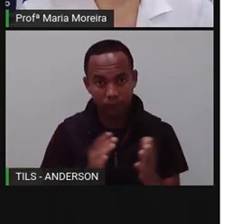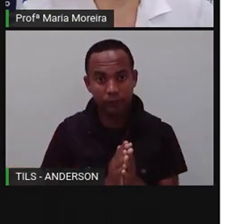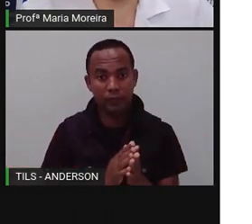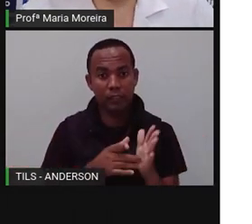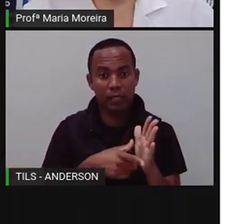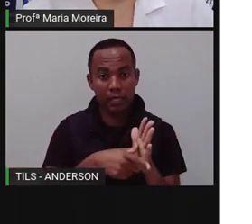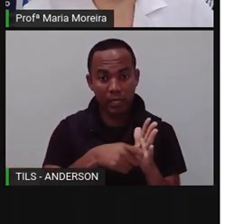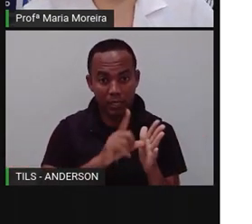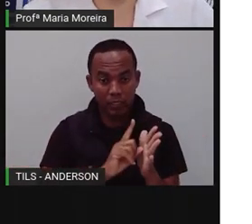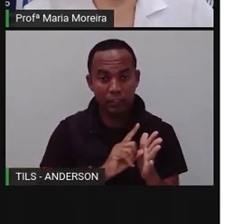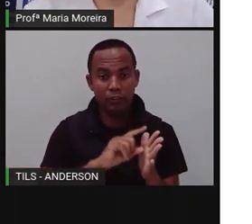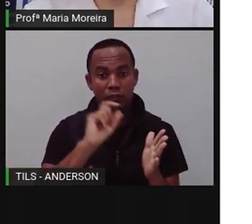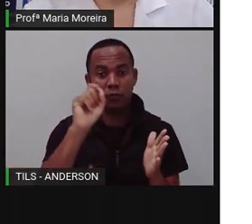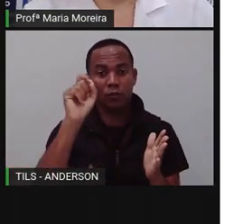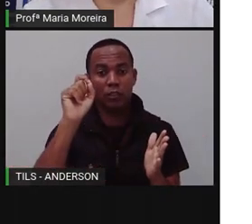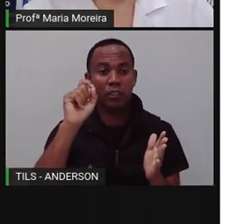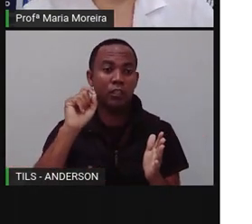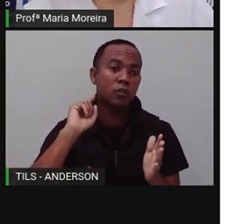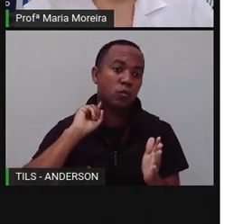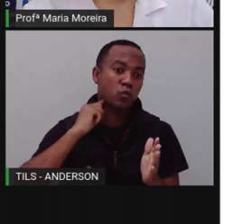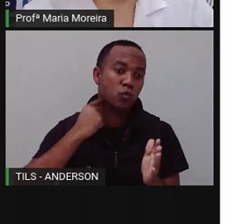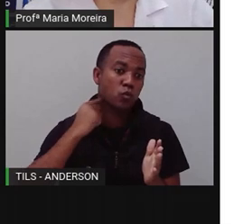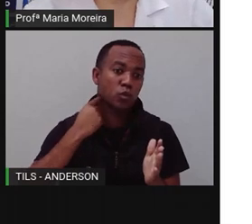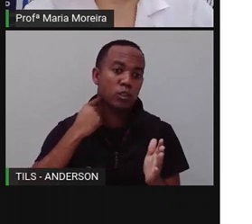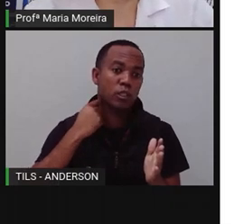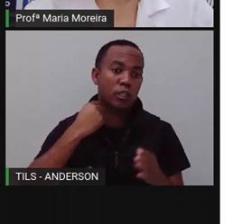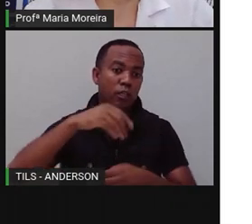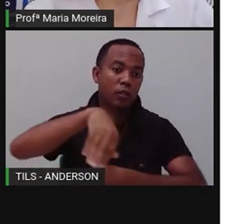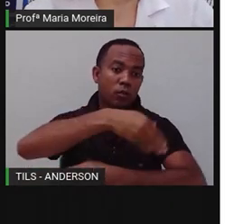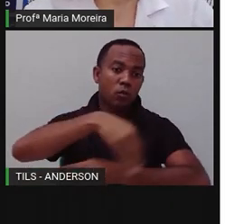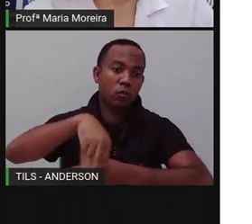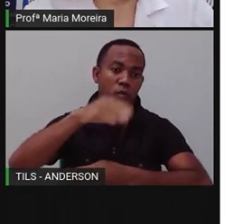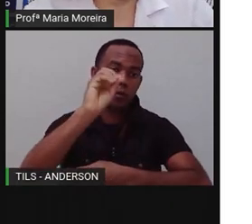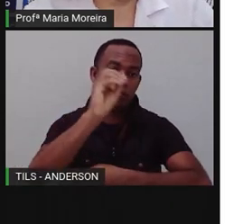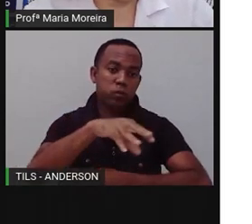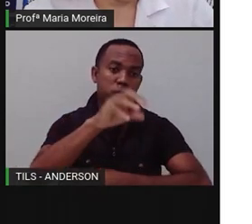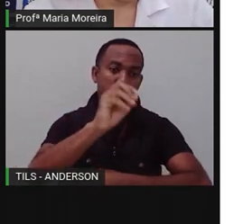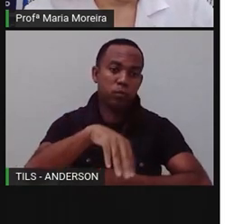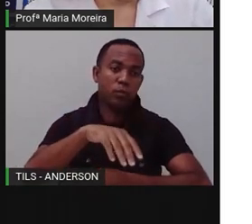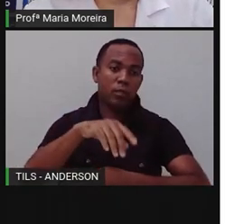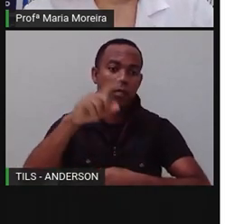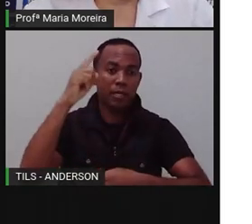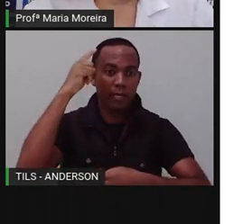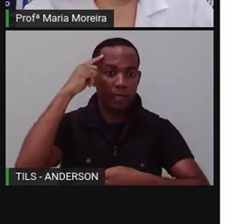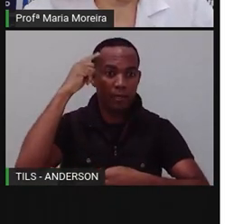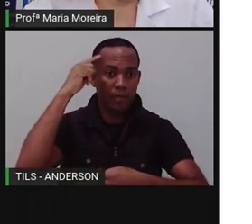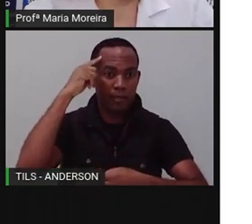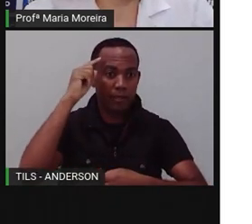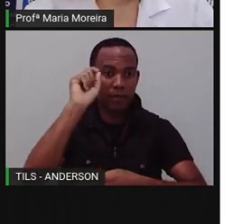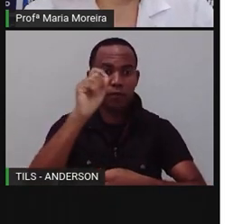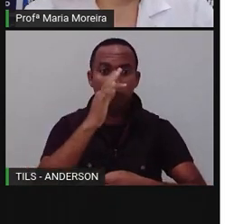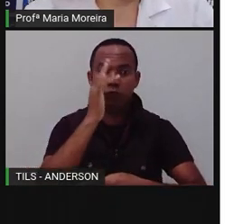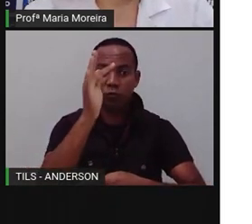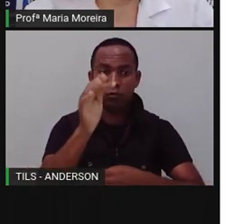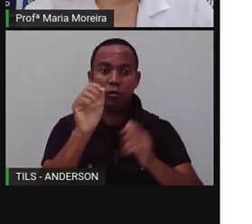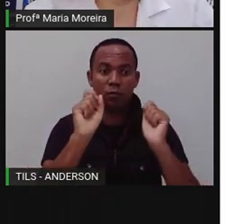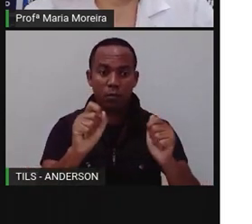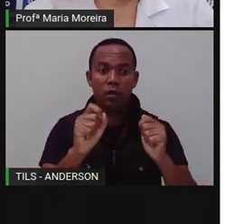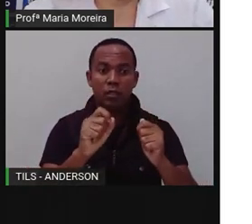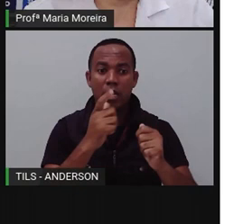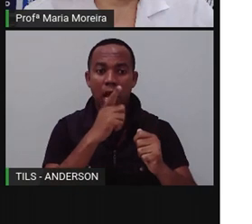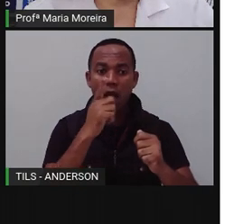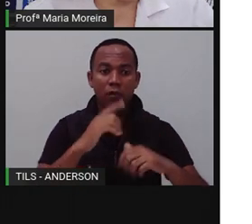antes de jogar lixo no chão, lembre-se de que você está sujando a casa de alguém. E sua ação pode prejudicar